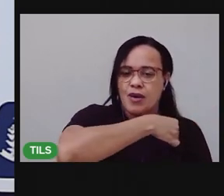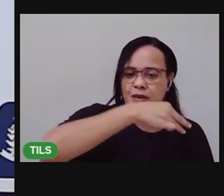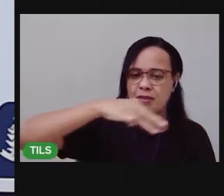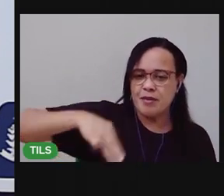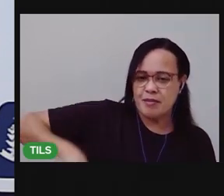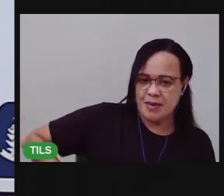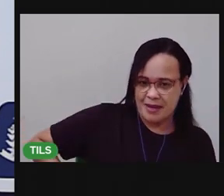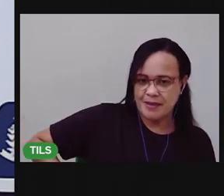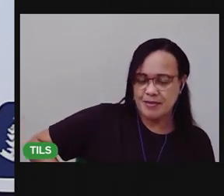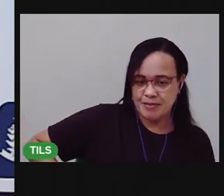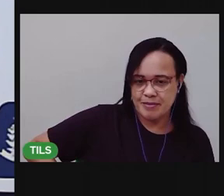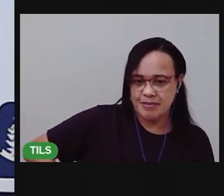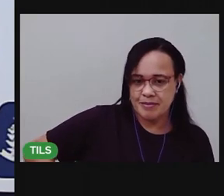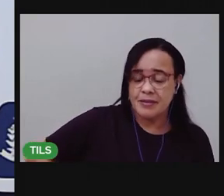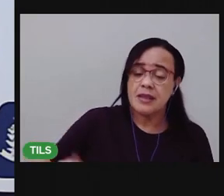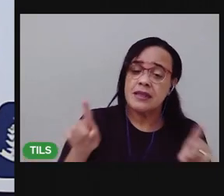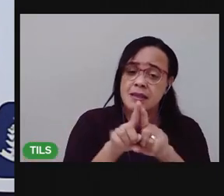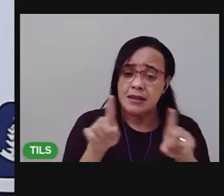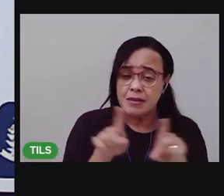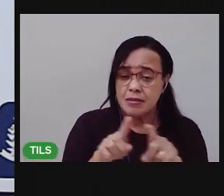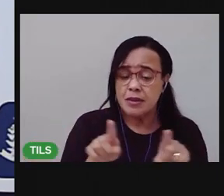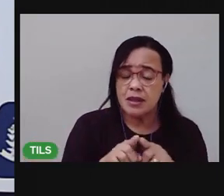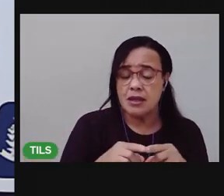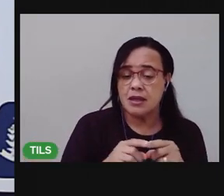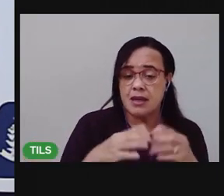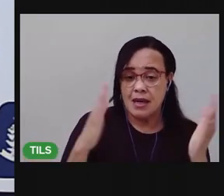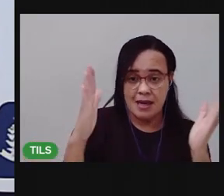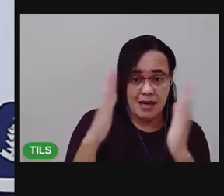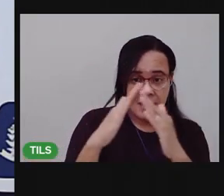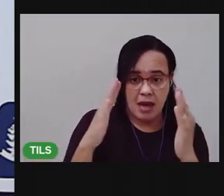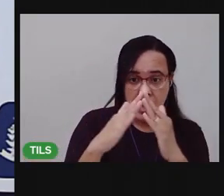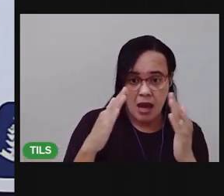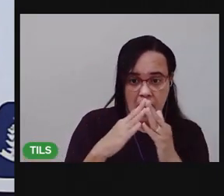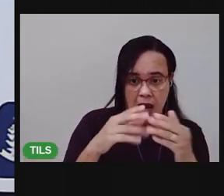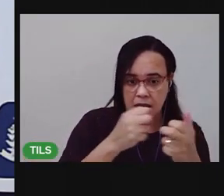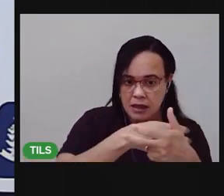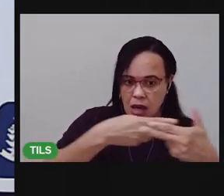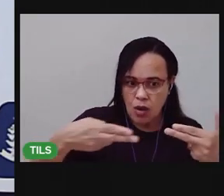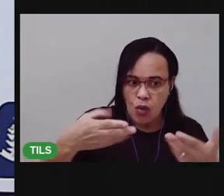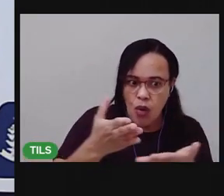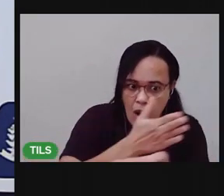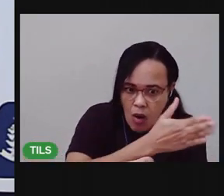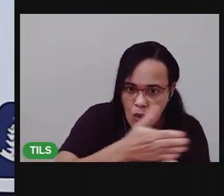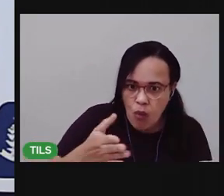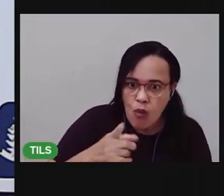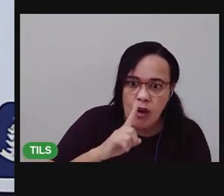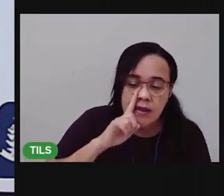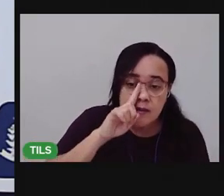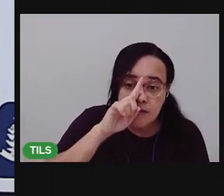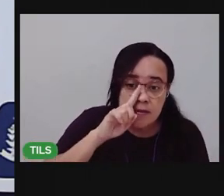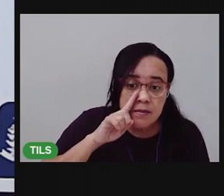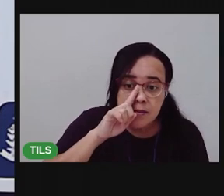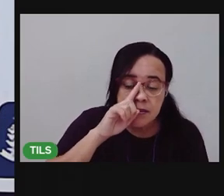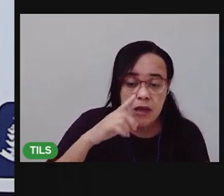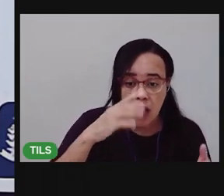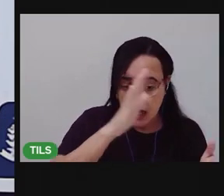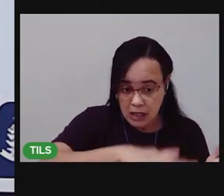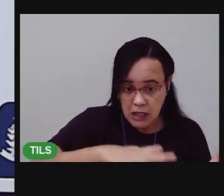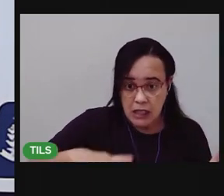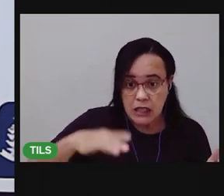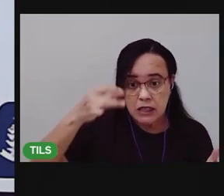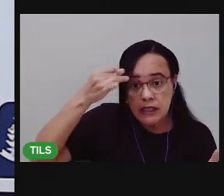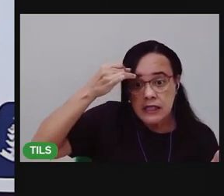de casa que as crianças não podem fazer, porque senão elas estão oferecendo um risco para a sua própria vida.